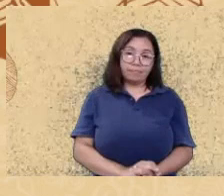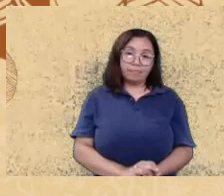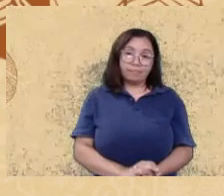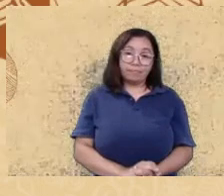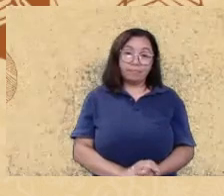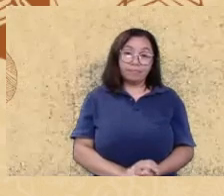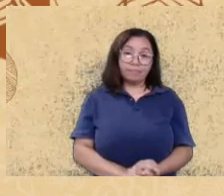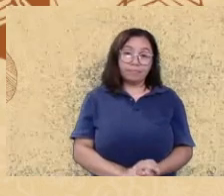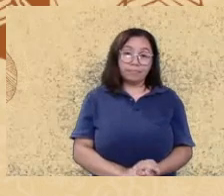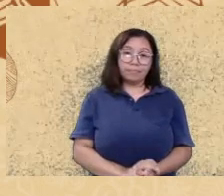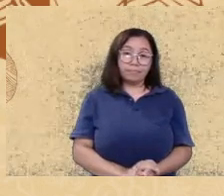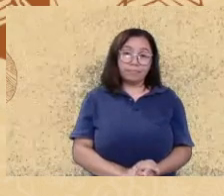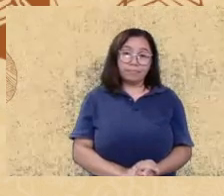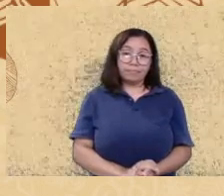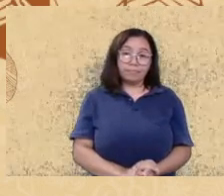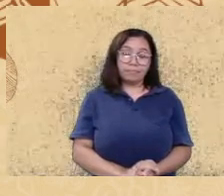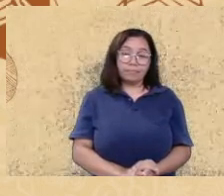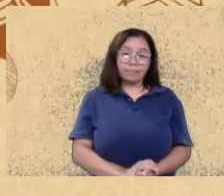pronto